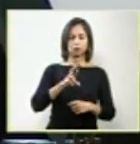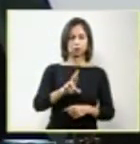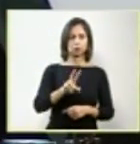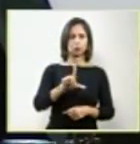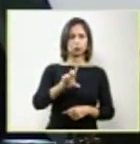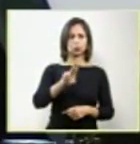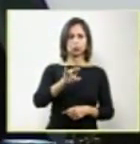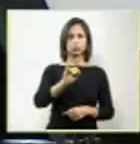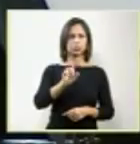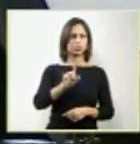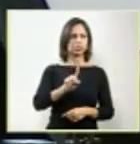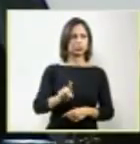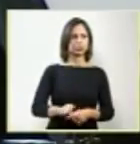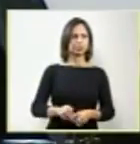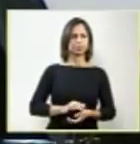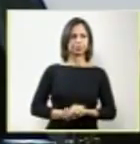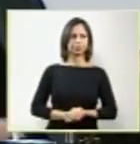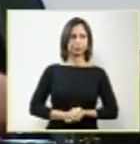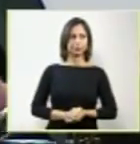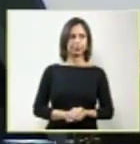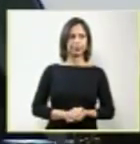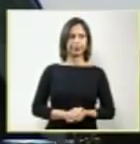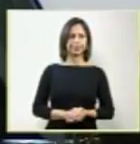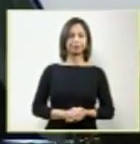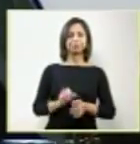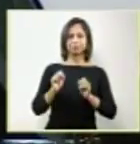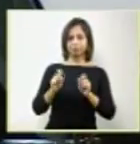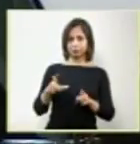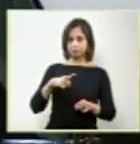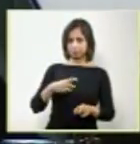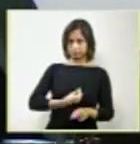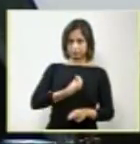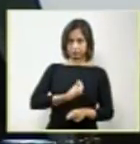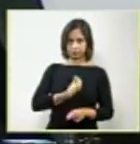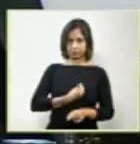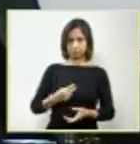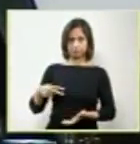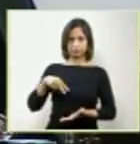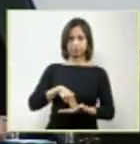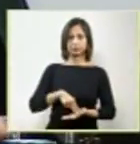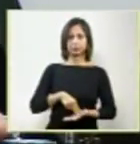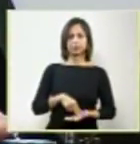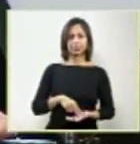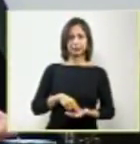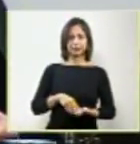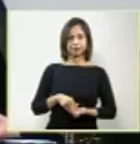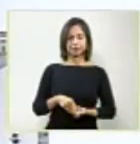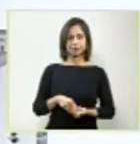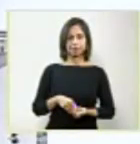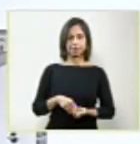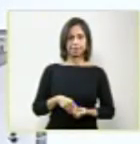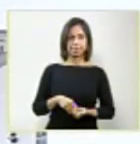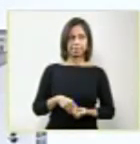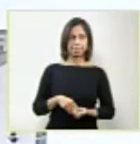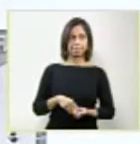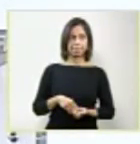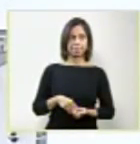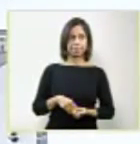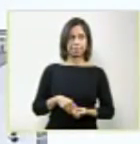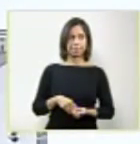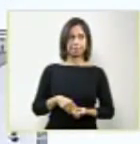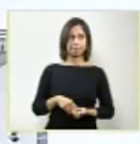Não está... Estou aqui já, ministro. Ah, sim, já está, não é cúlpito. Muito obrigado. Excelentíssimo senhor ministro,